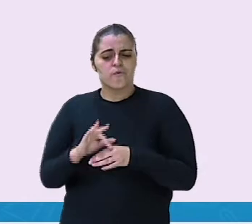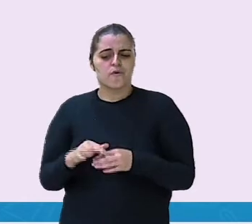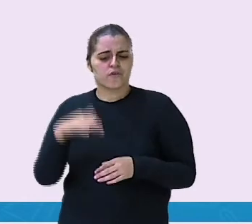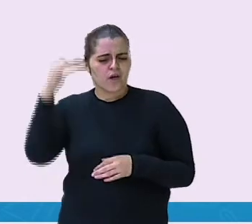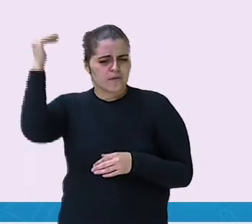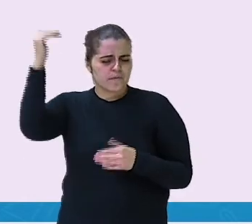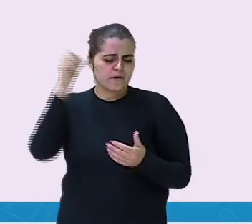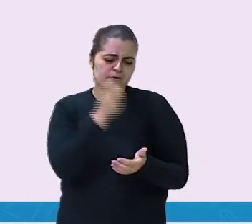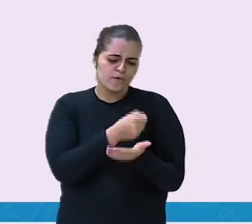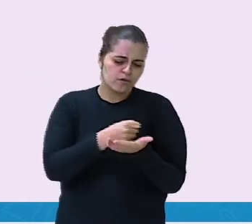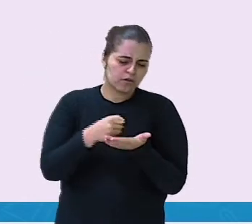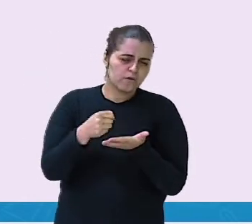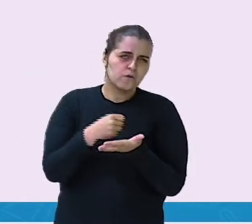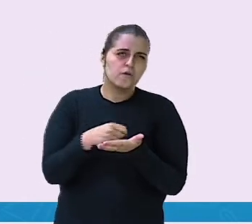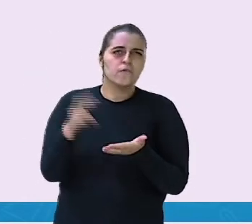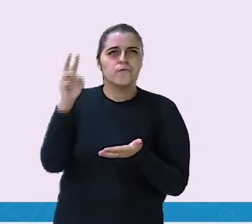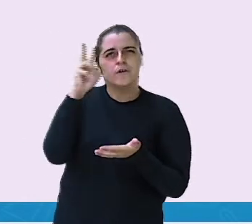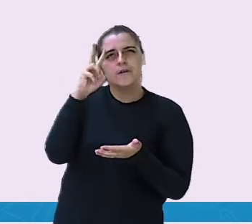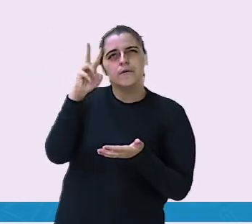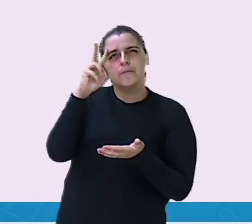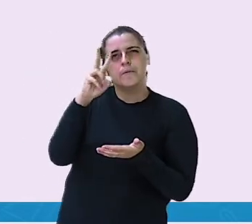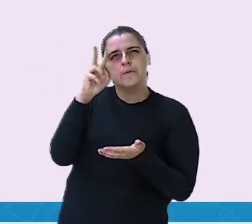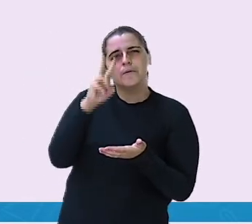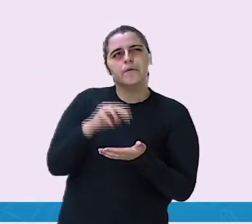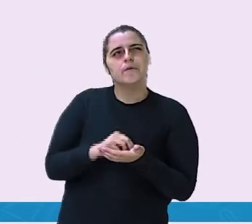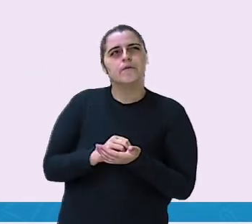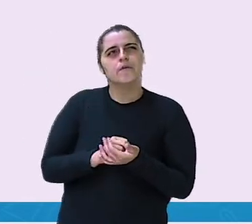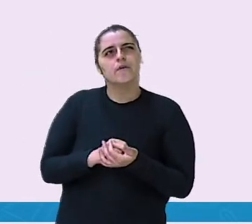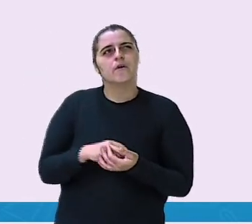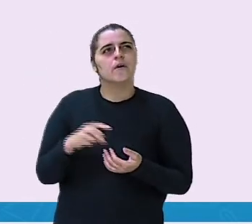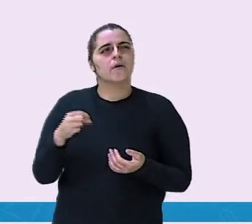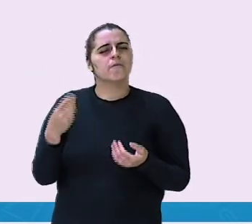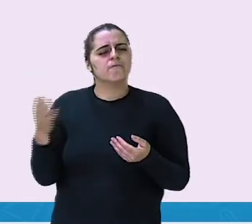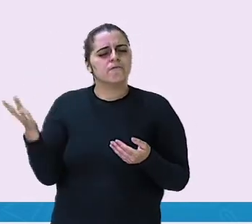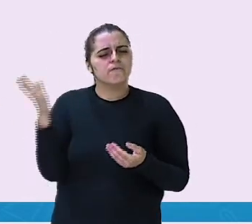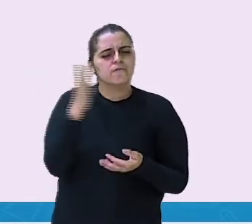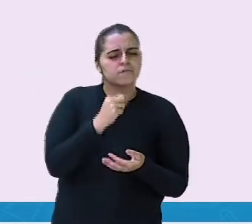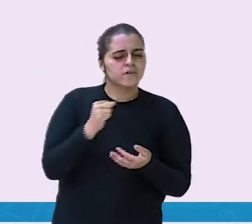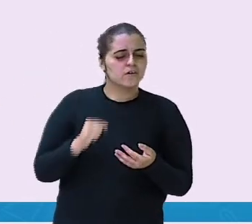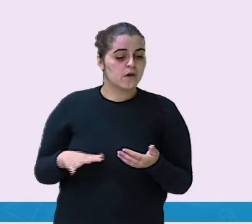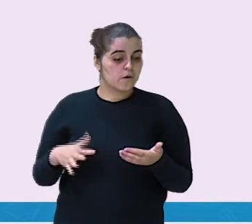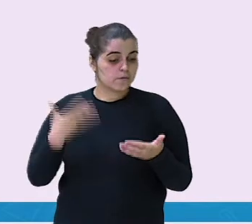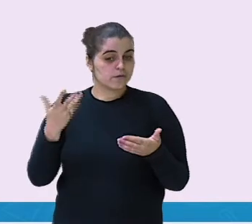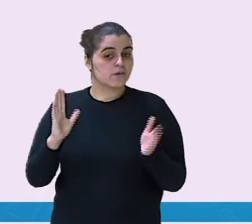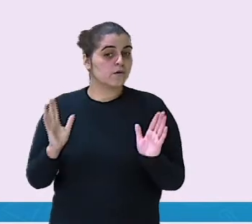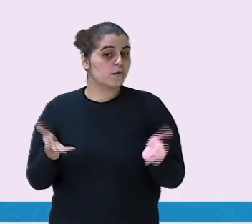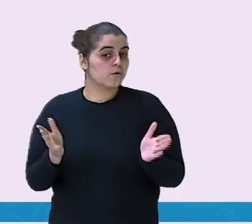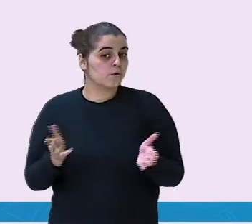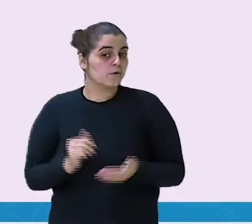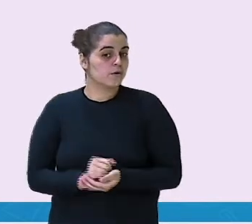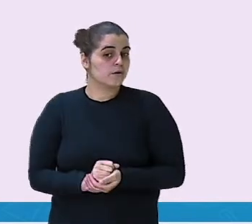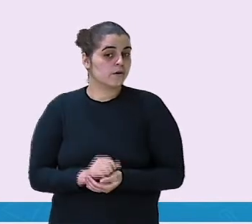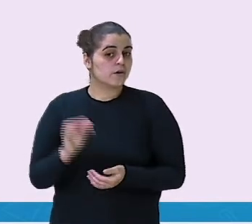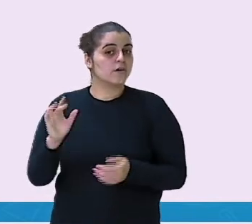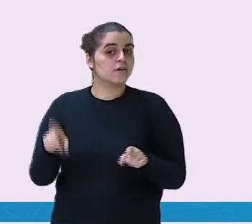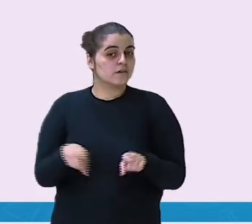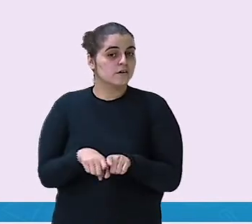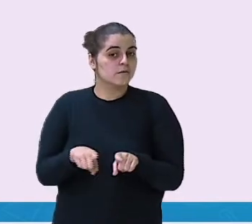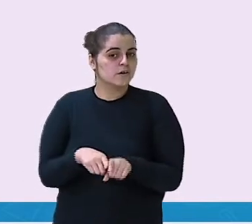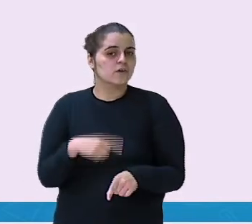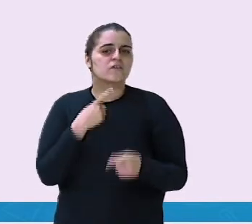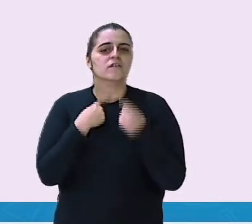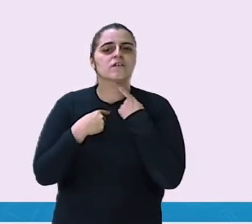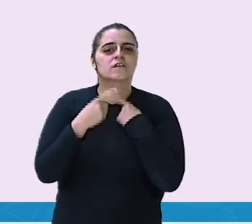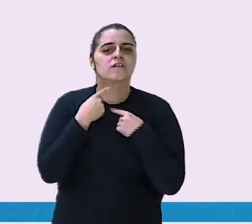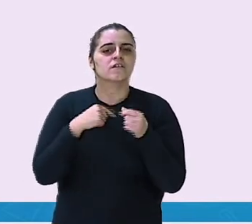estava anotando, que ele foi lembrando e foi anotando, ele falou assim, vamos aproveitar e anotar o de hoje e o de amanhã também?